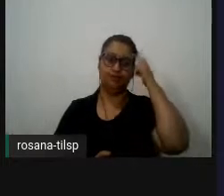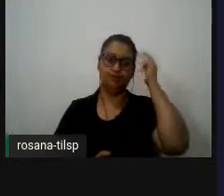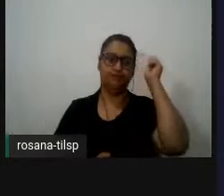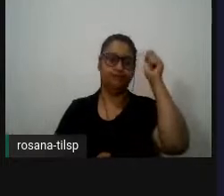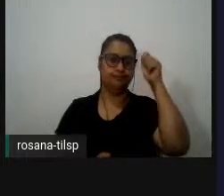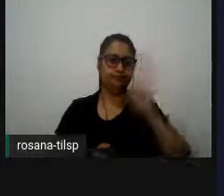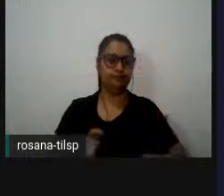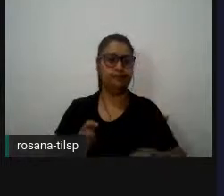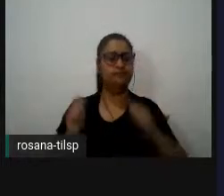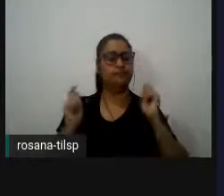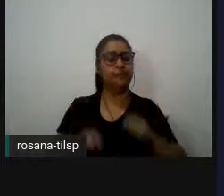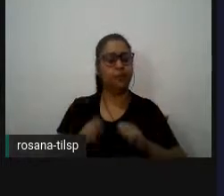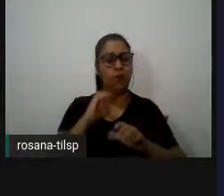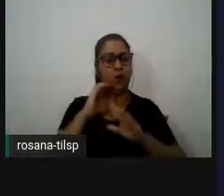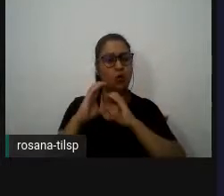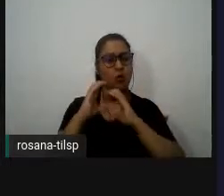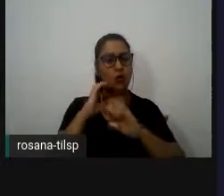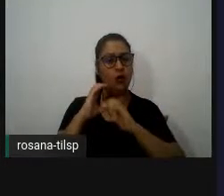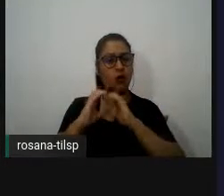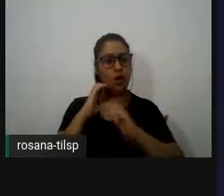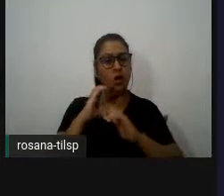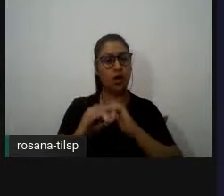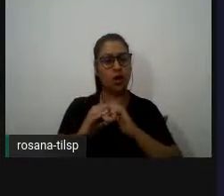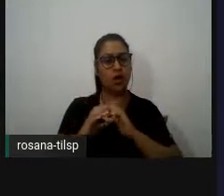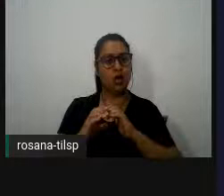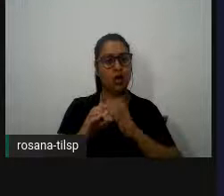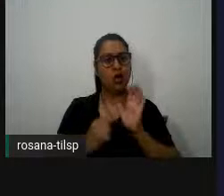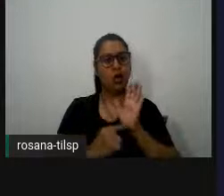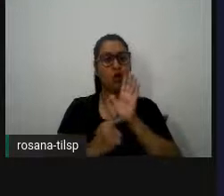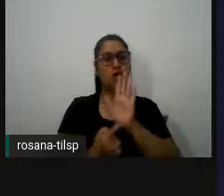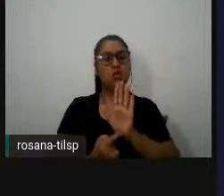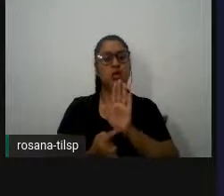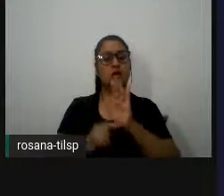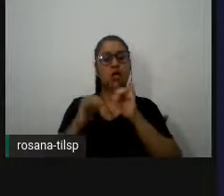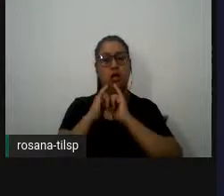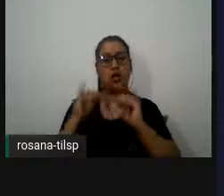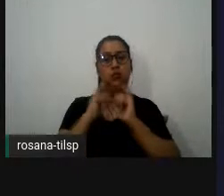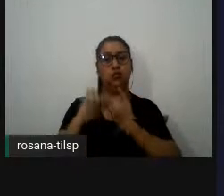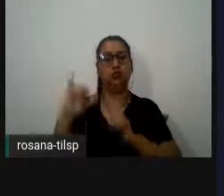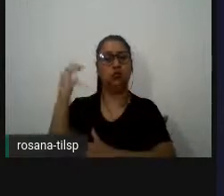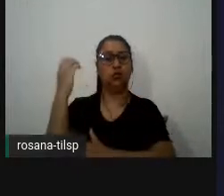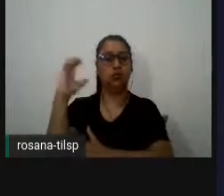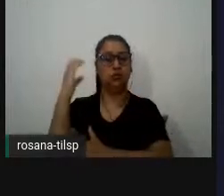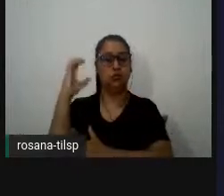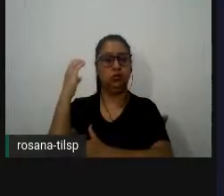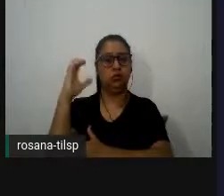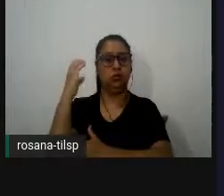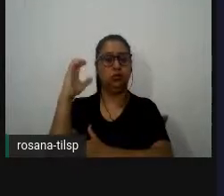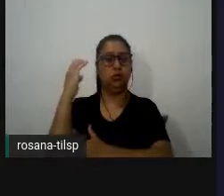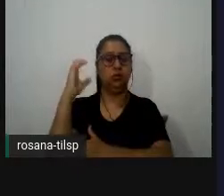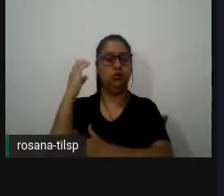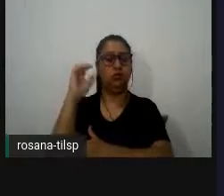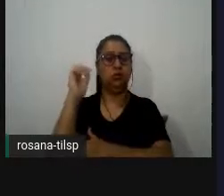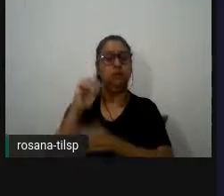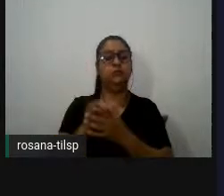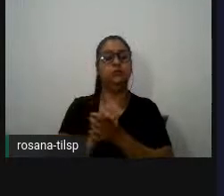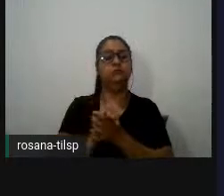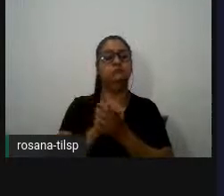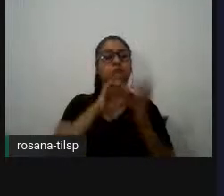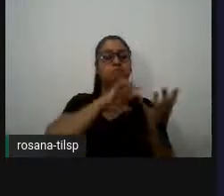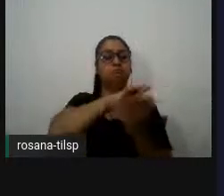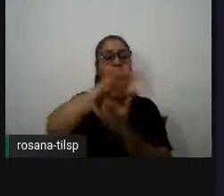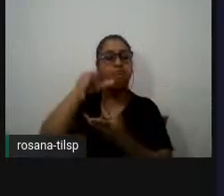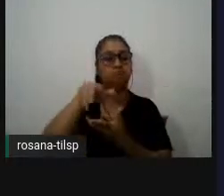comunicativa refere-se a divulgar ciência ou seja esta questão do mapeamento do céu e que o